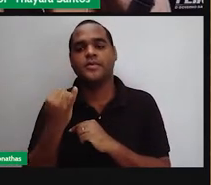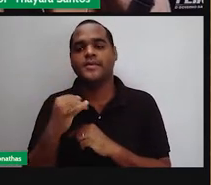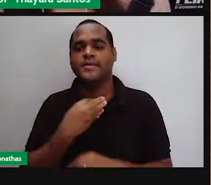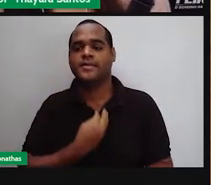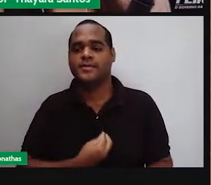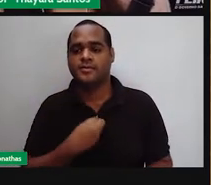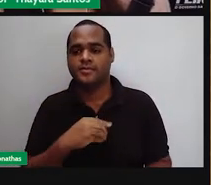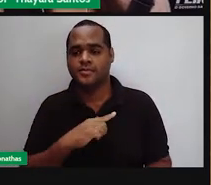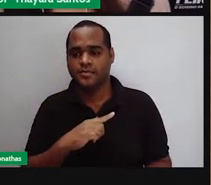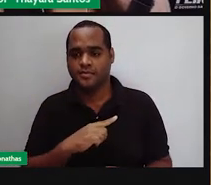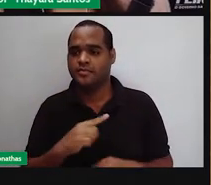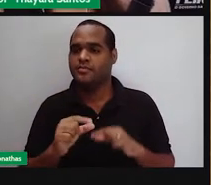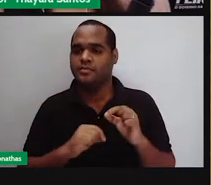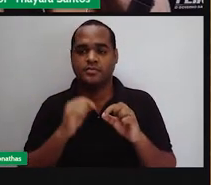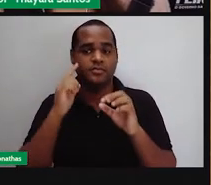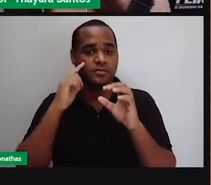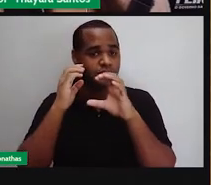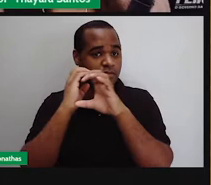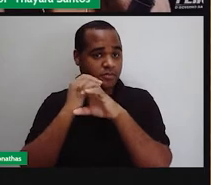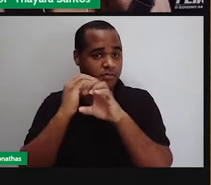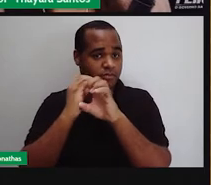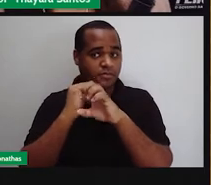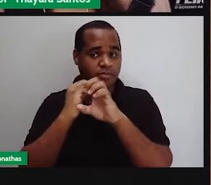é chamado de visão binocular.